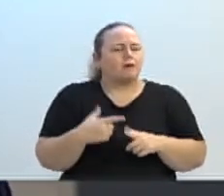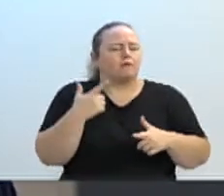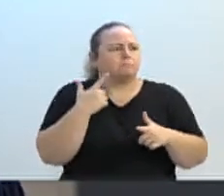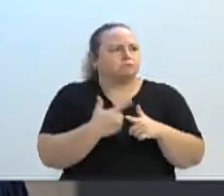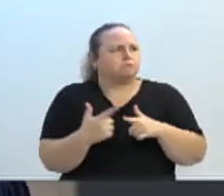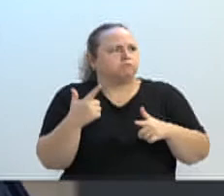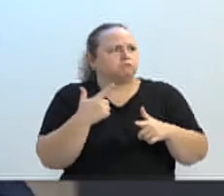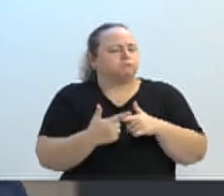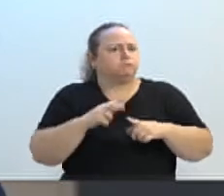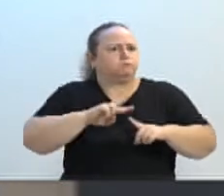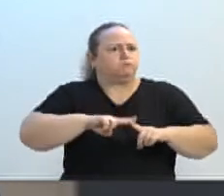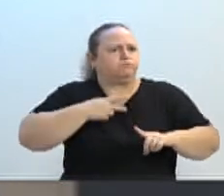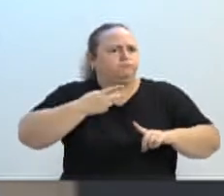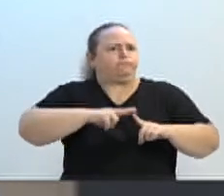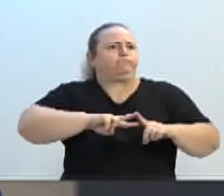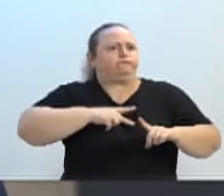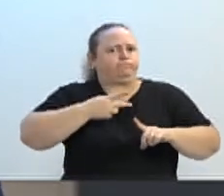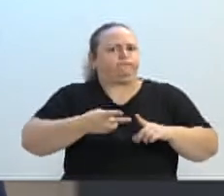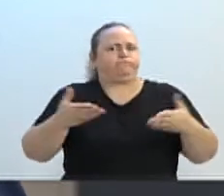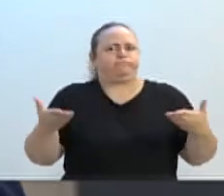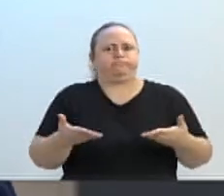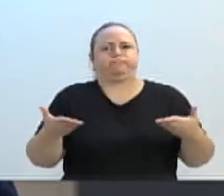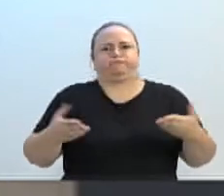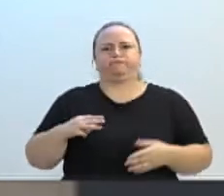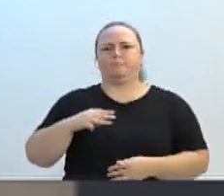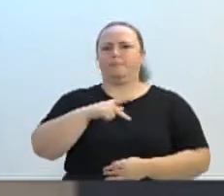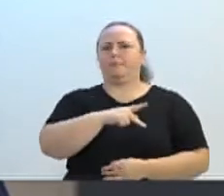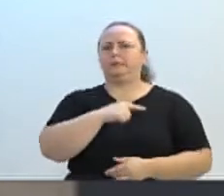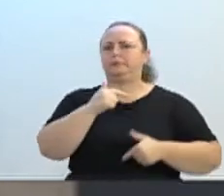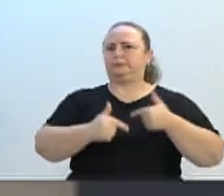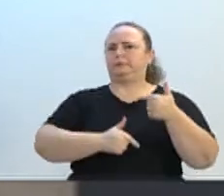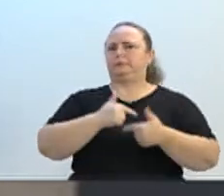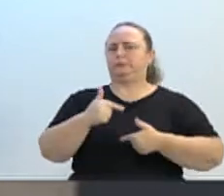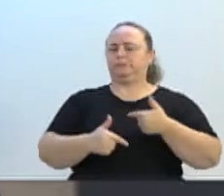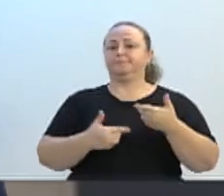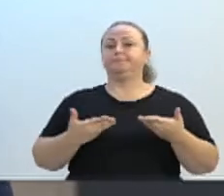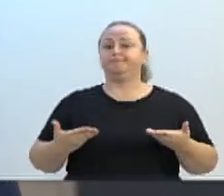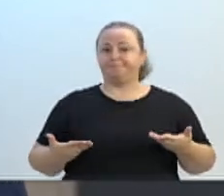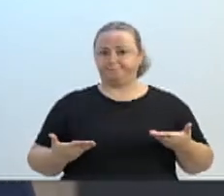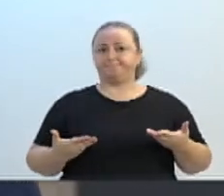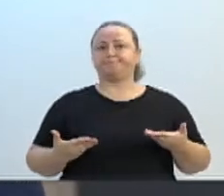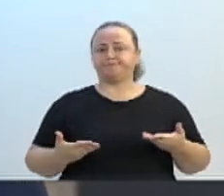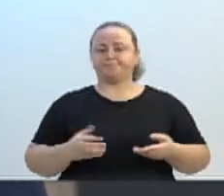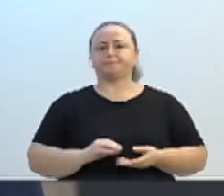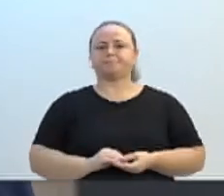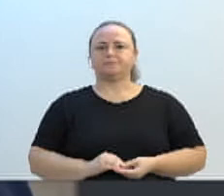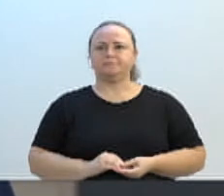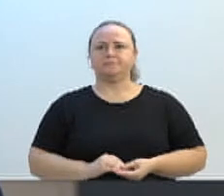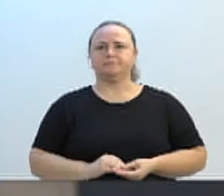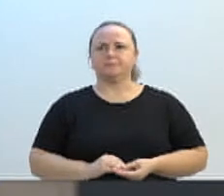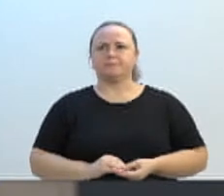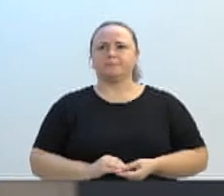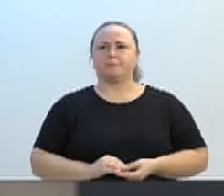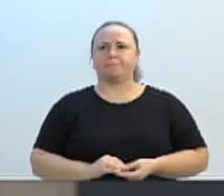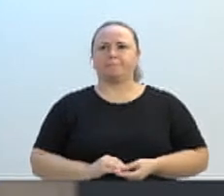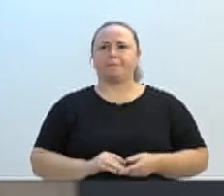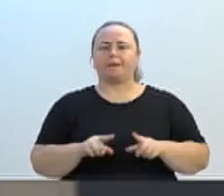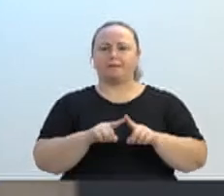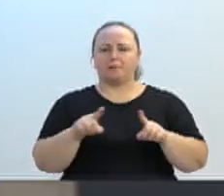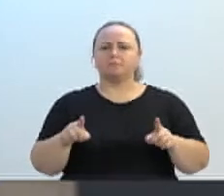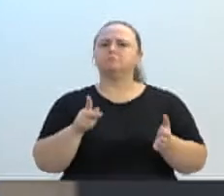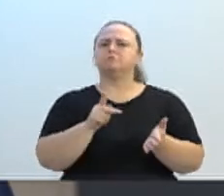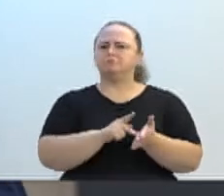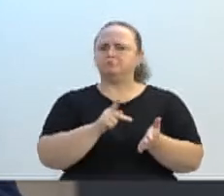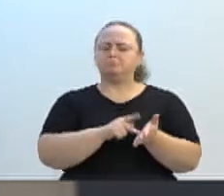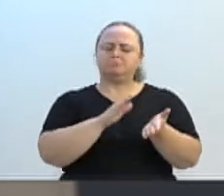de problema. E haja, haja realmente, condições do Ministério Público trabalhar. E isso nós temos que enaltecer.